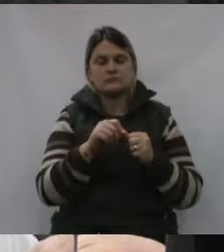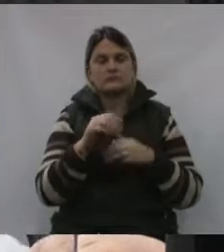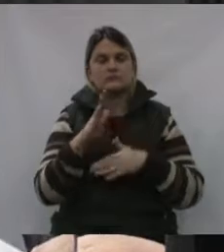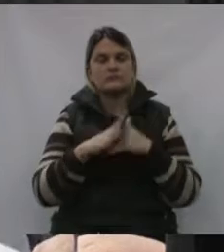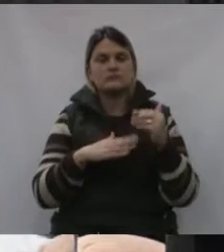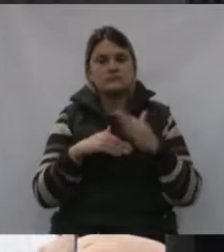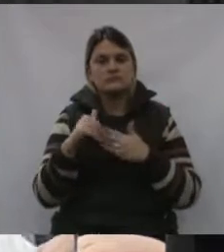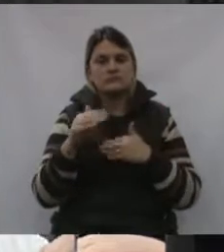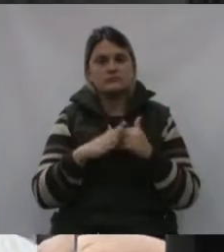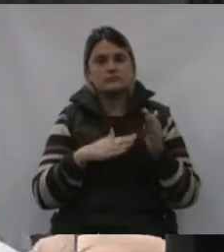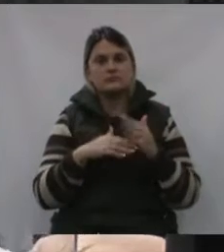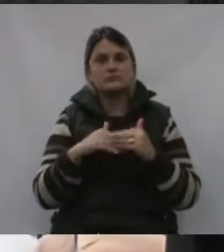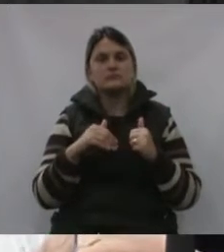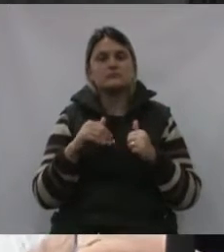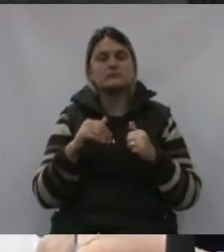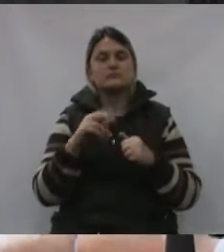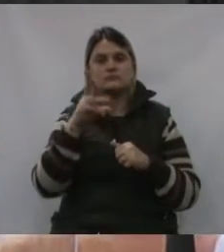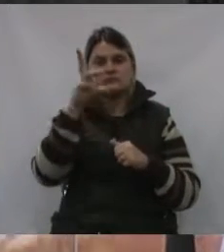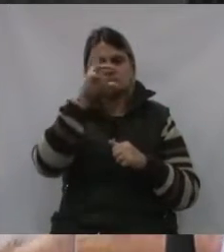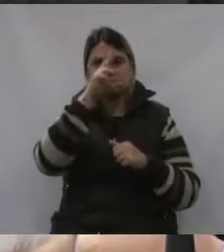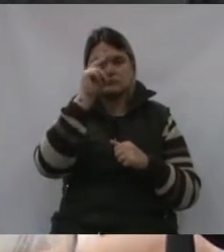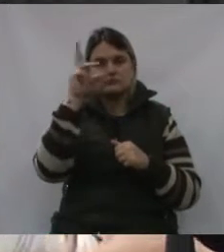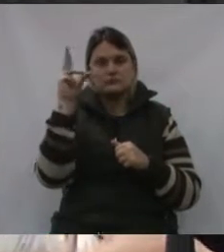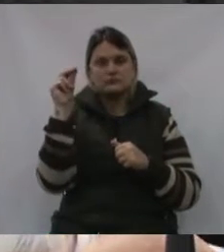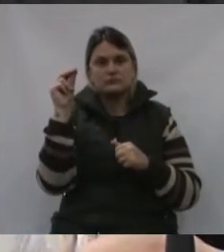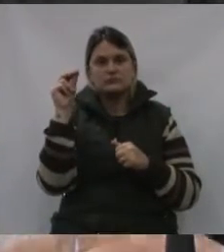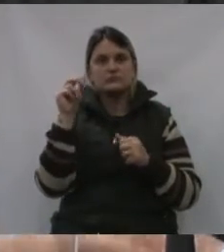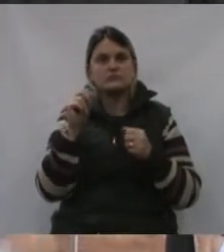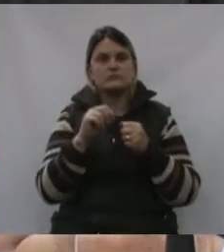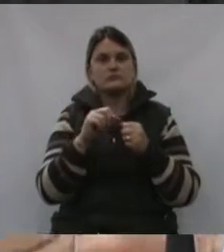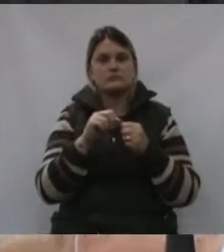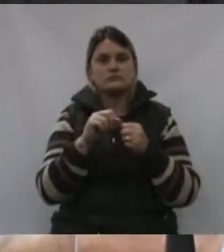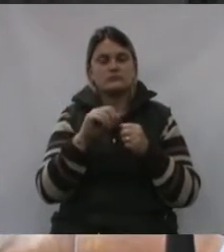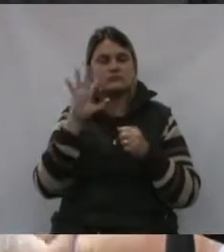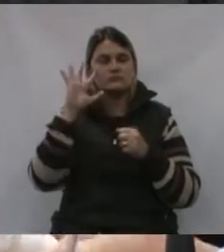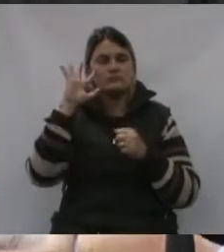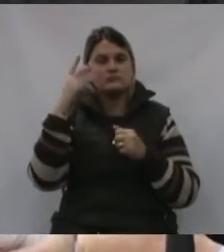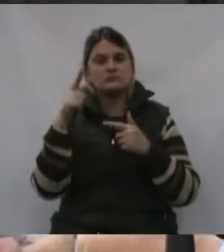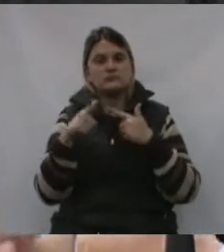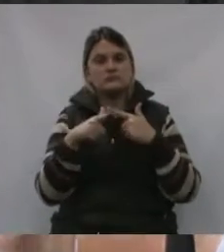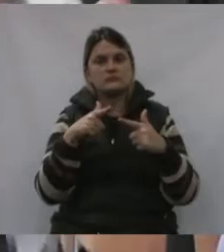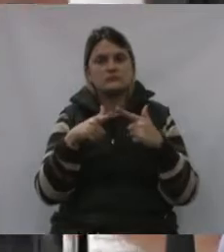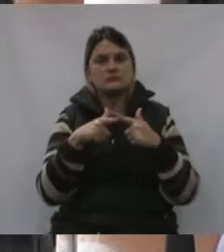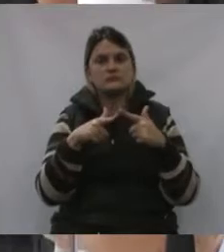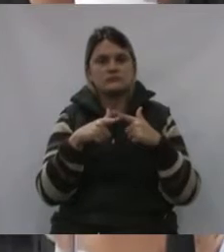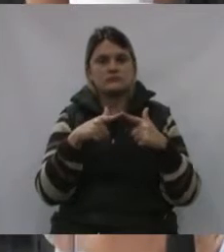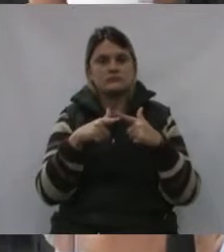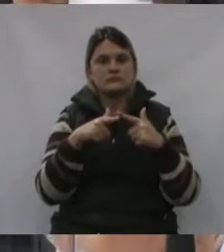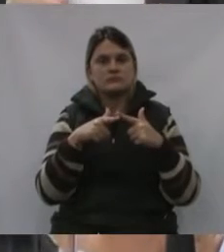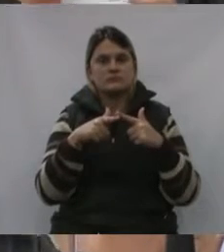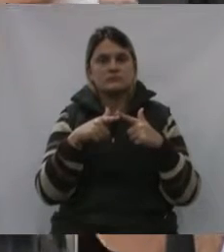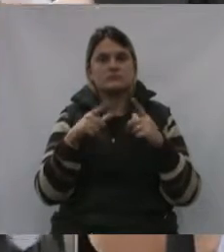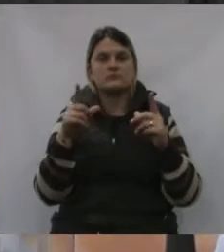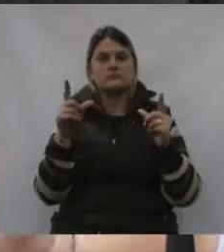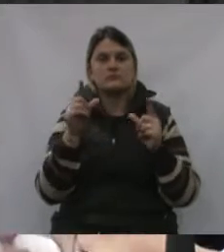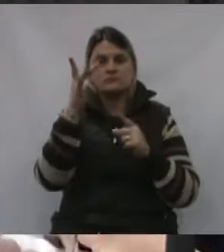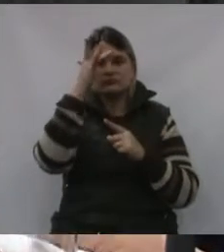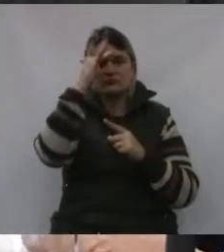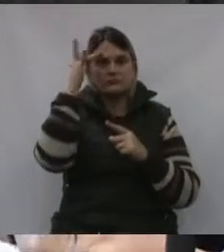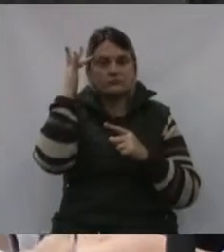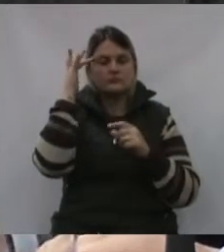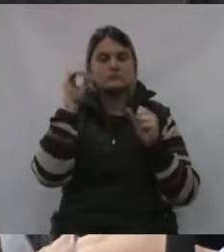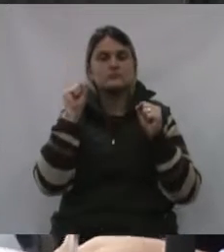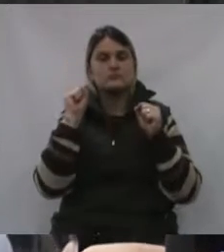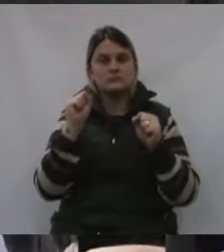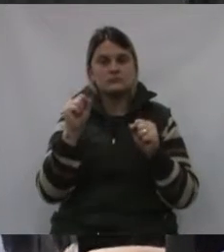ali pelo executivo para que seja solucionado ali o problema do fluxo das pessoas, as pessoas possam